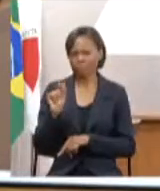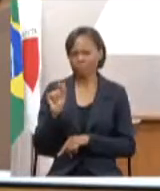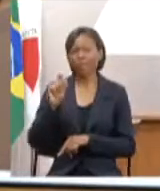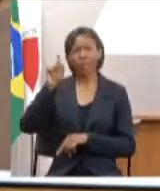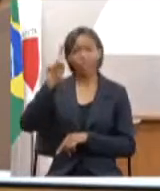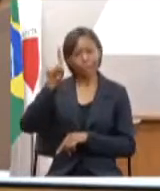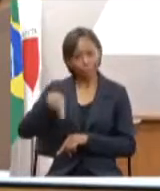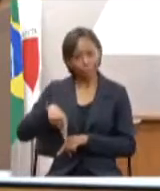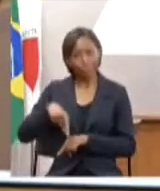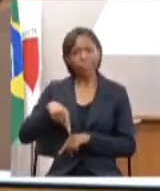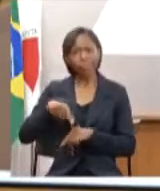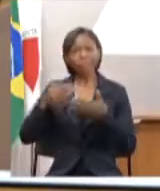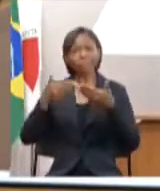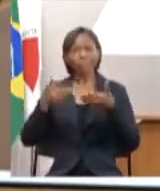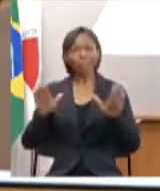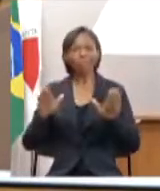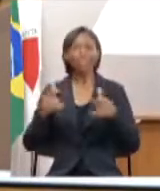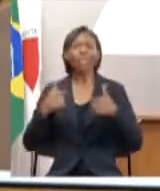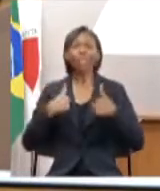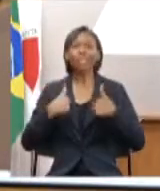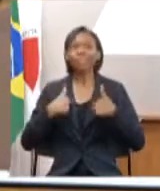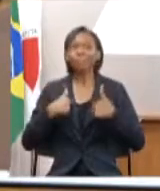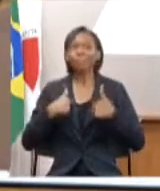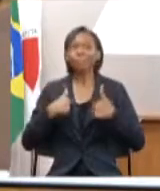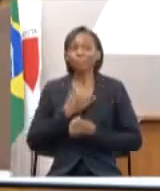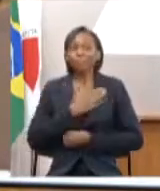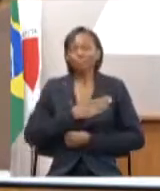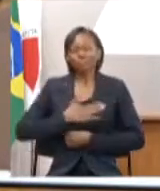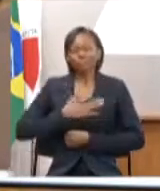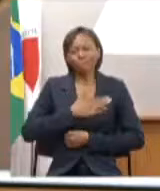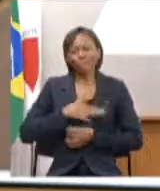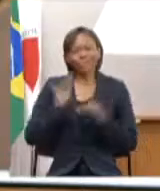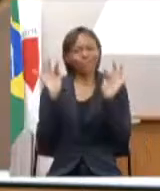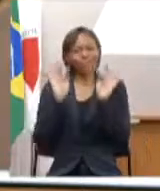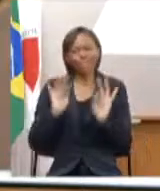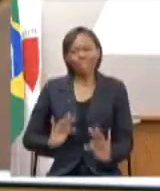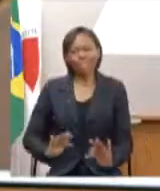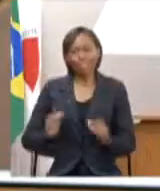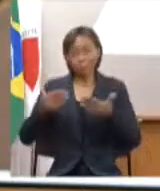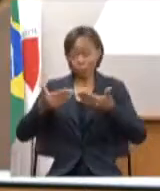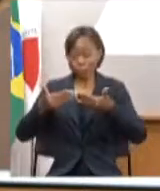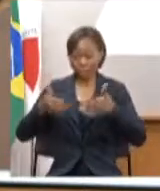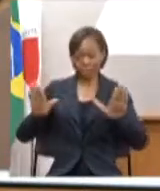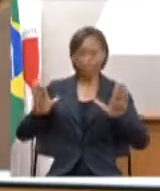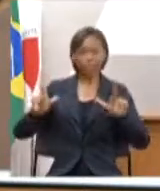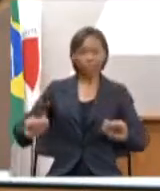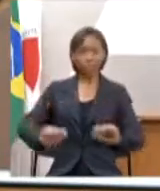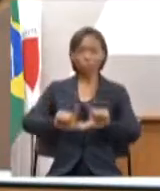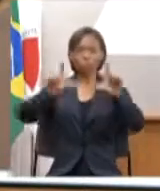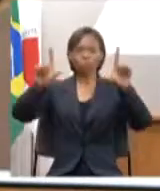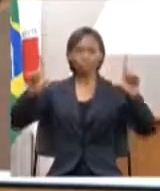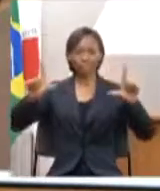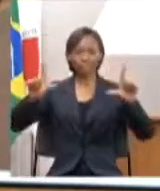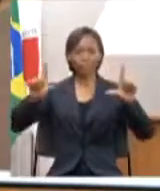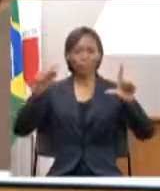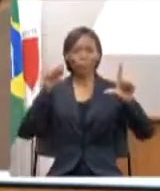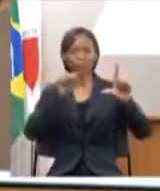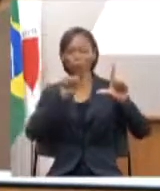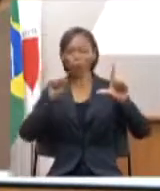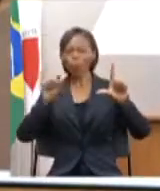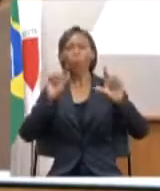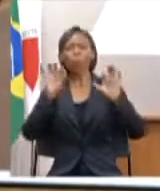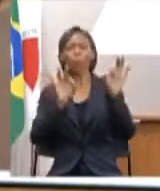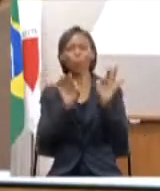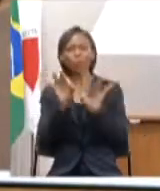o lançamento, e eu fico muito satisfeita do lançamento do painel do planejamento que hoje o secretário Otto